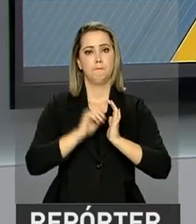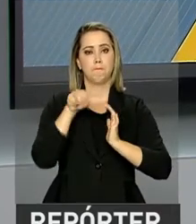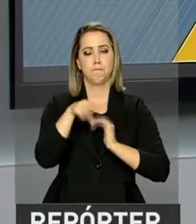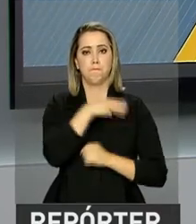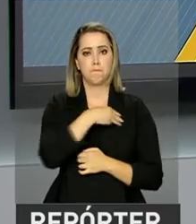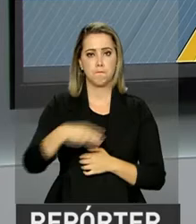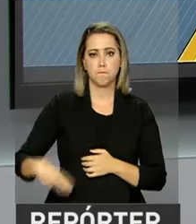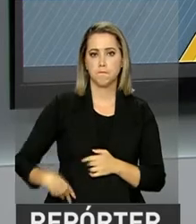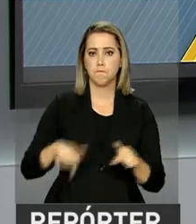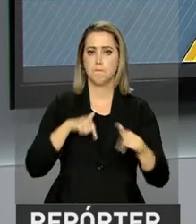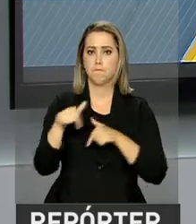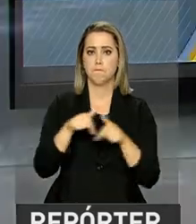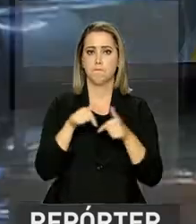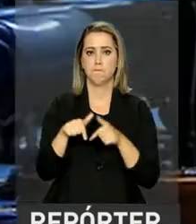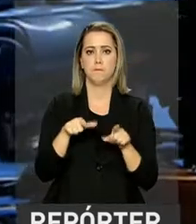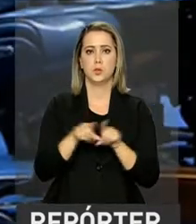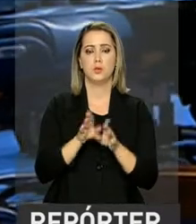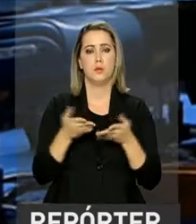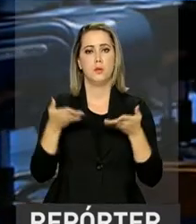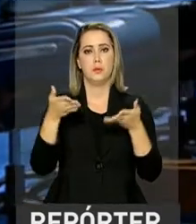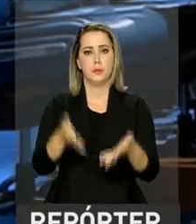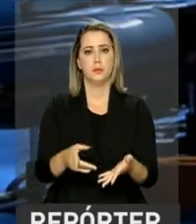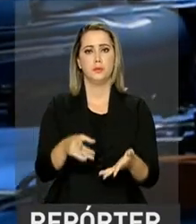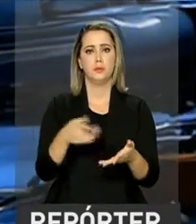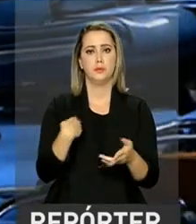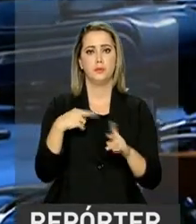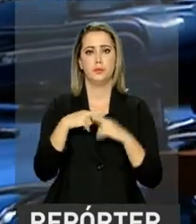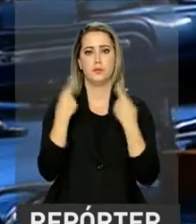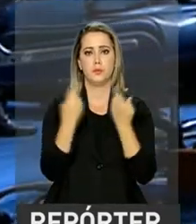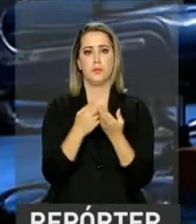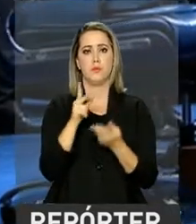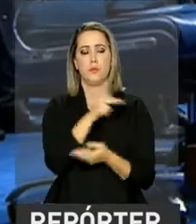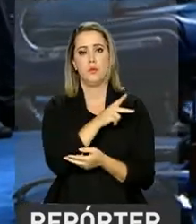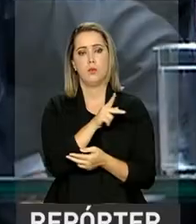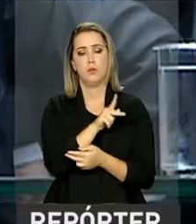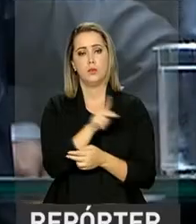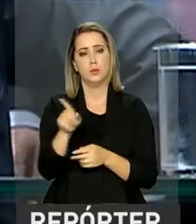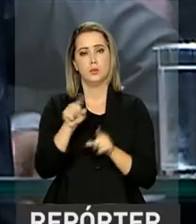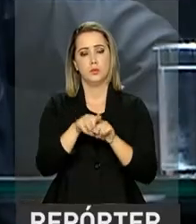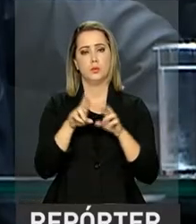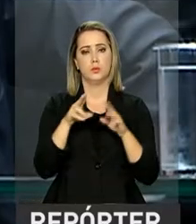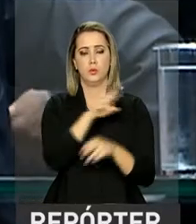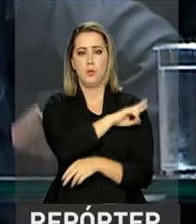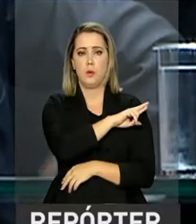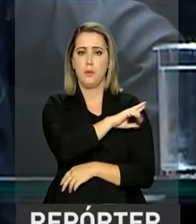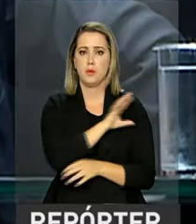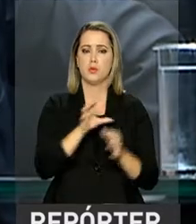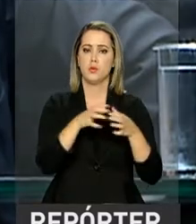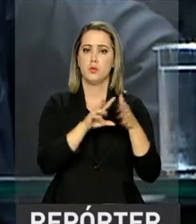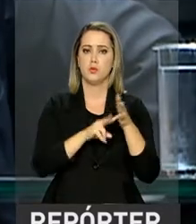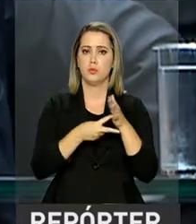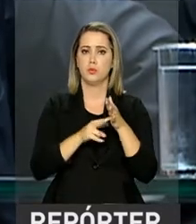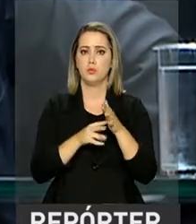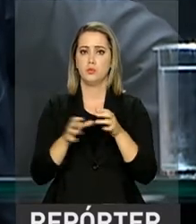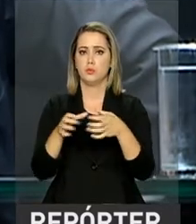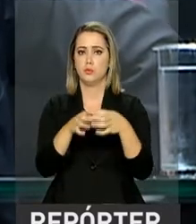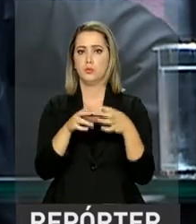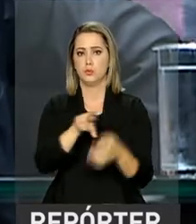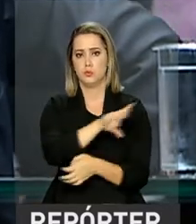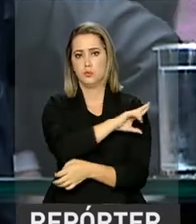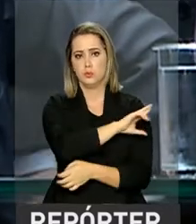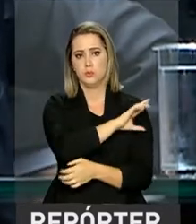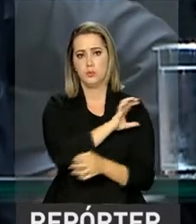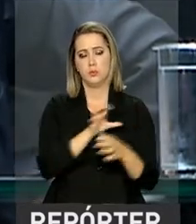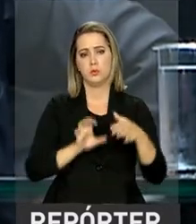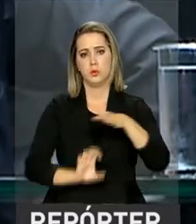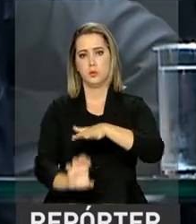do Trabalho, Ronaldo Nogueira, participou da audiência pública com representantes de centrais sindicais de entidades representativas